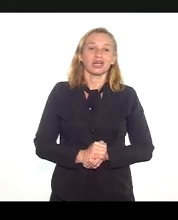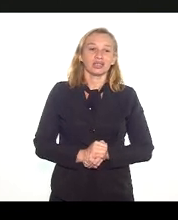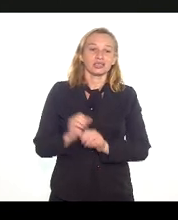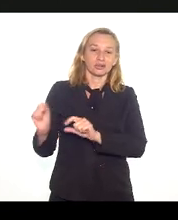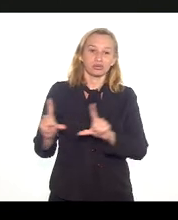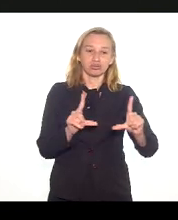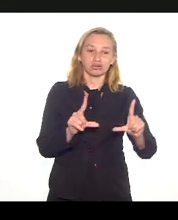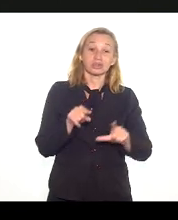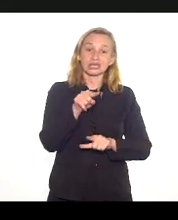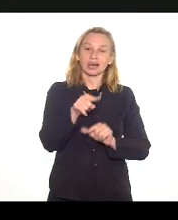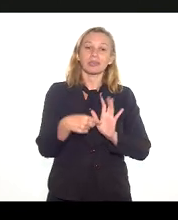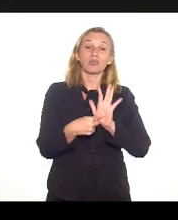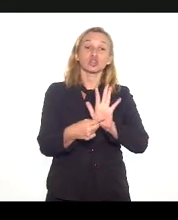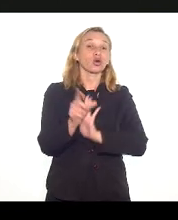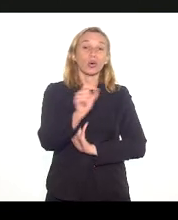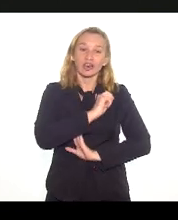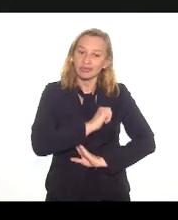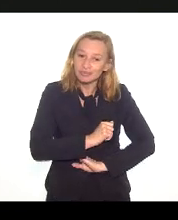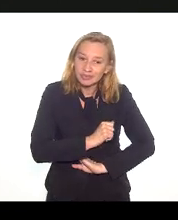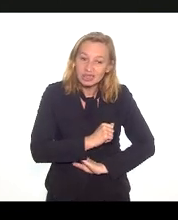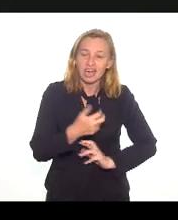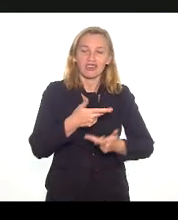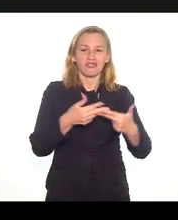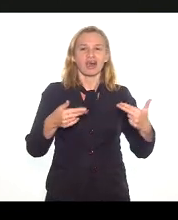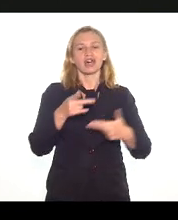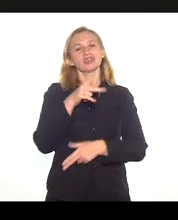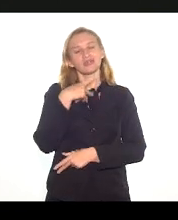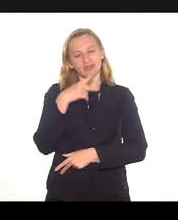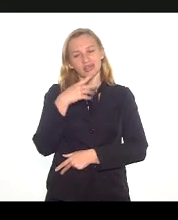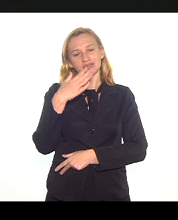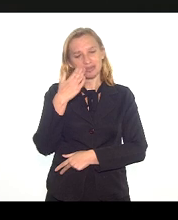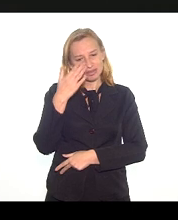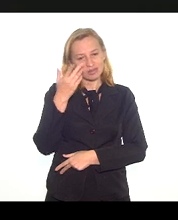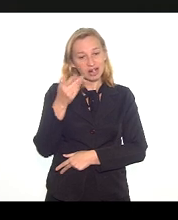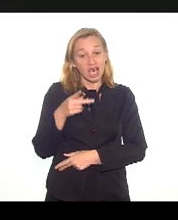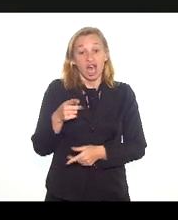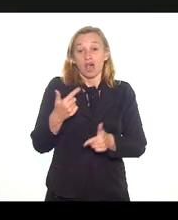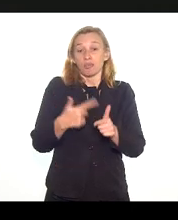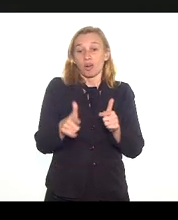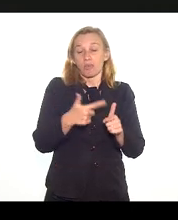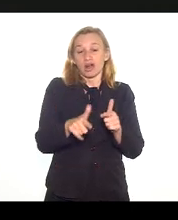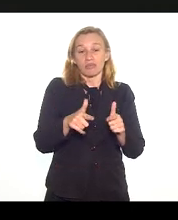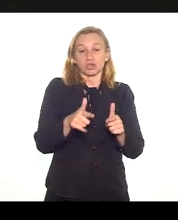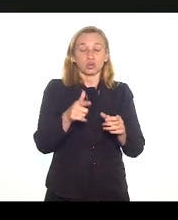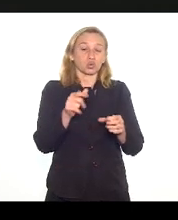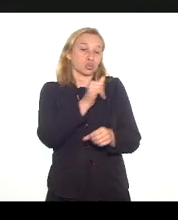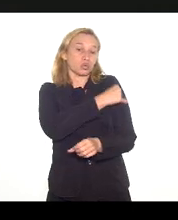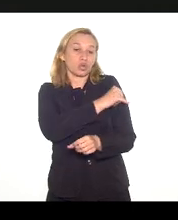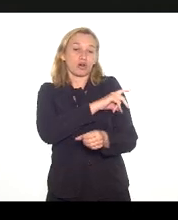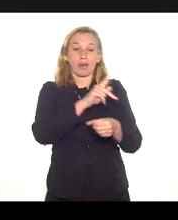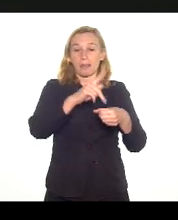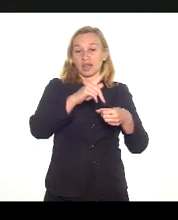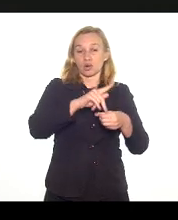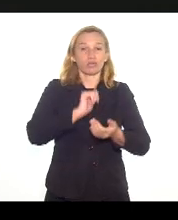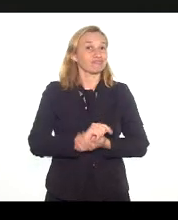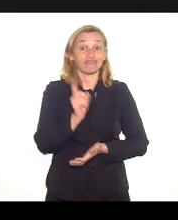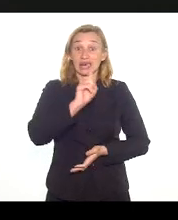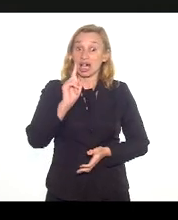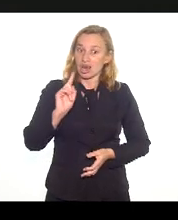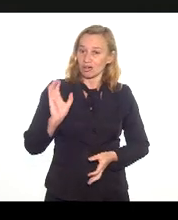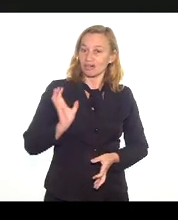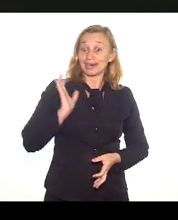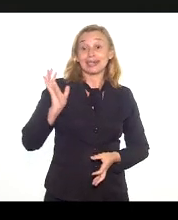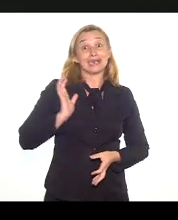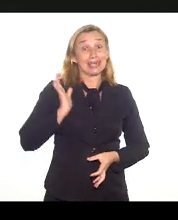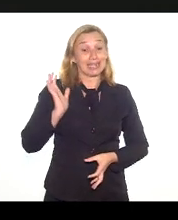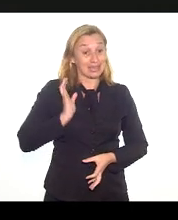Esse aí é para mostrar que muita gente diz que o problema do Rio é tem muito petróleo. Não, nem o petróleo. É uma riqueza que vaza.